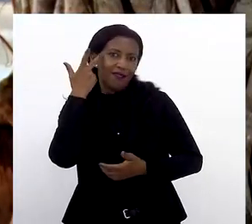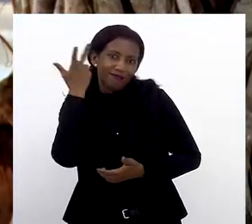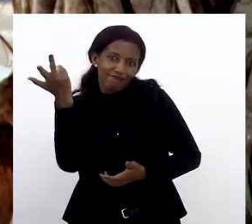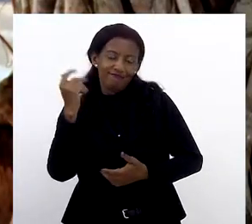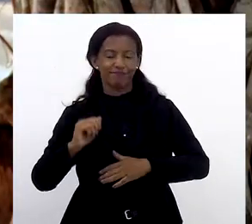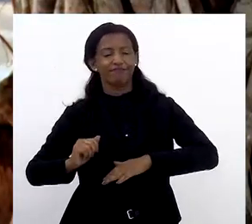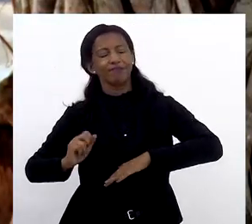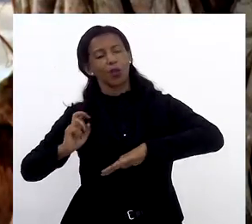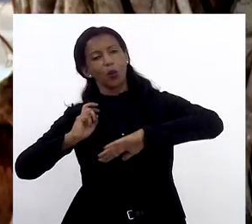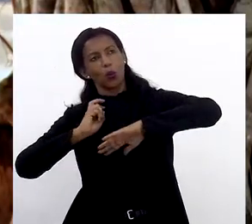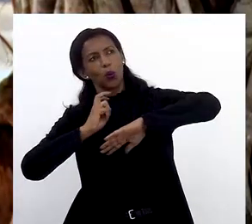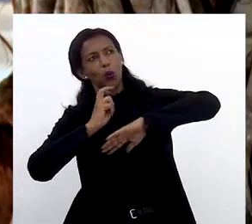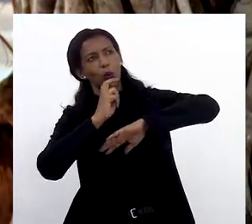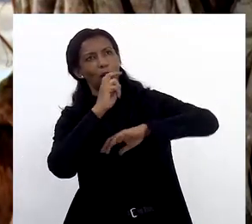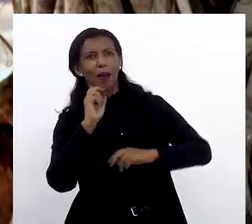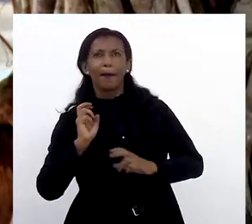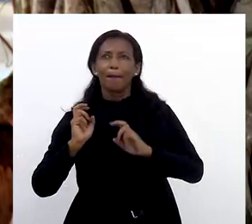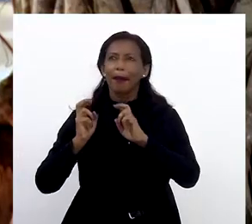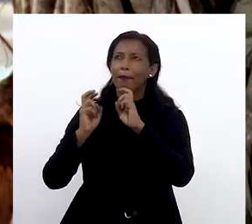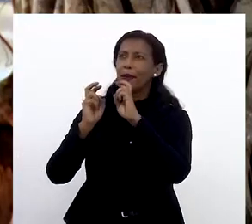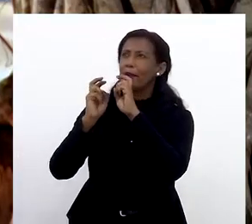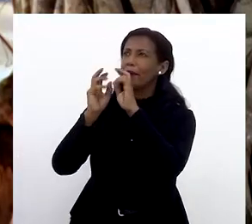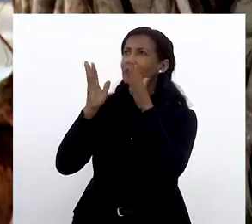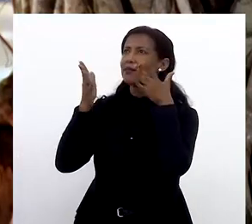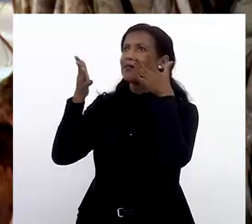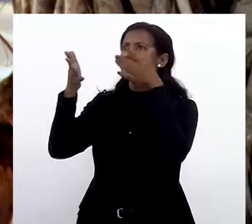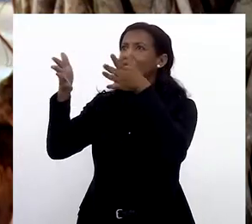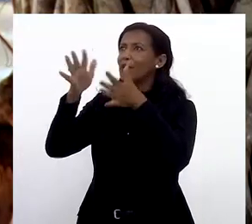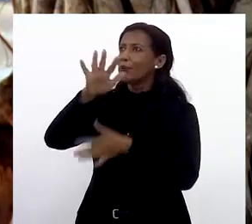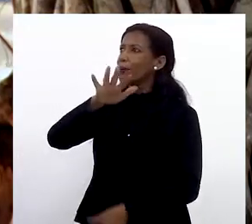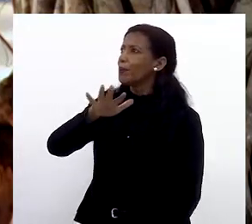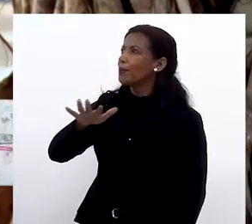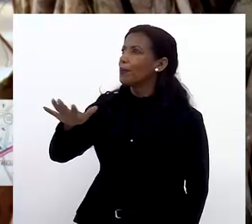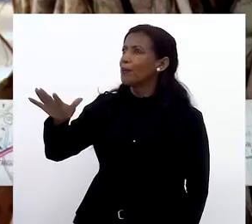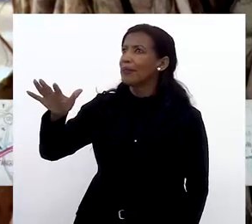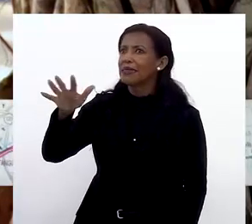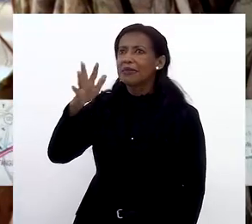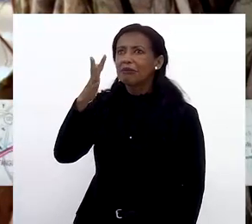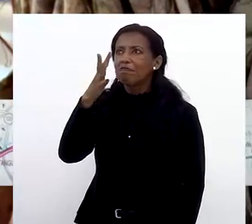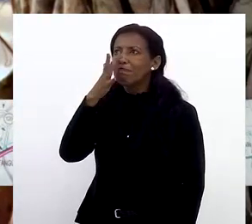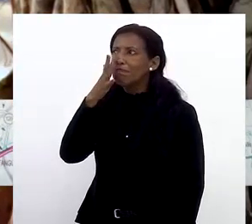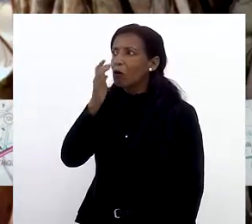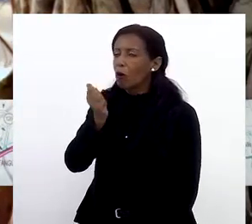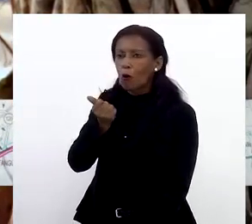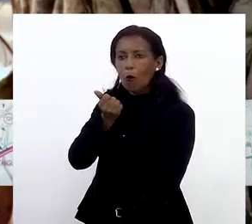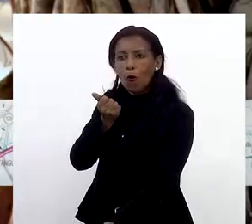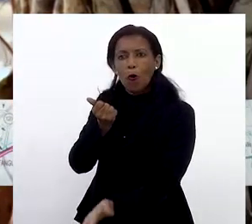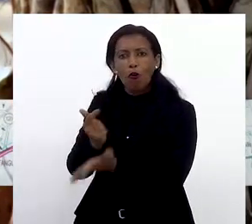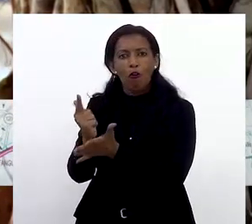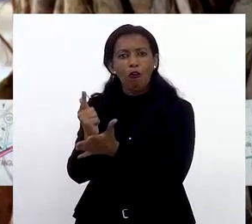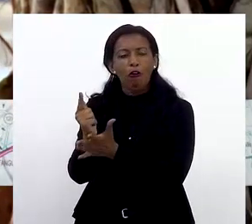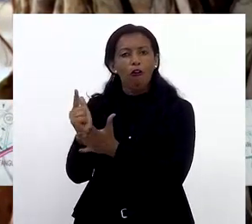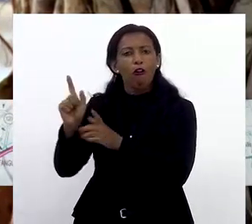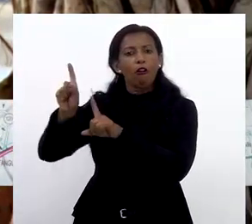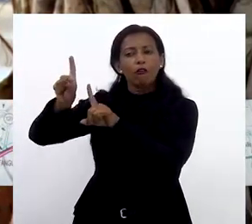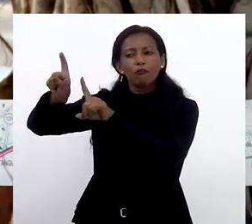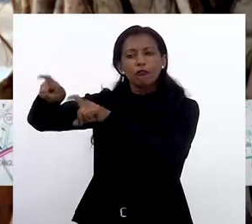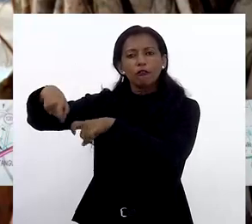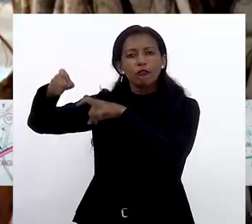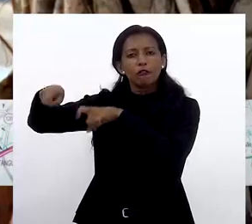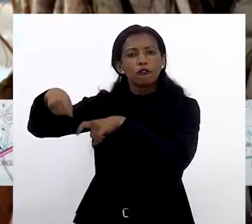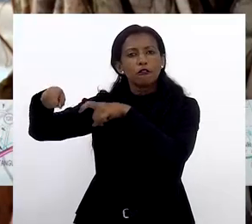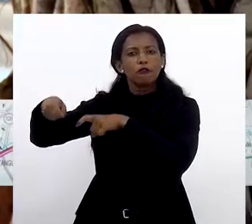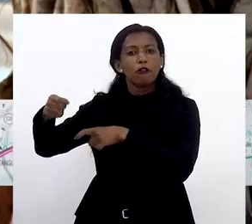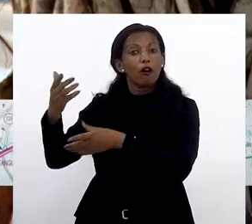de trem, naturalmente. Ao chegar aqui, ele se apaixonou, de fato, pelo lugar. Comprou logo um